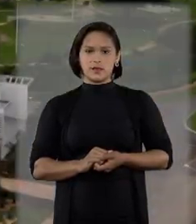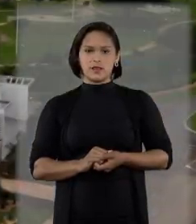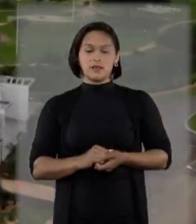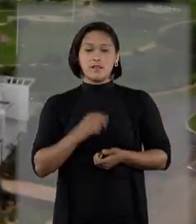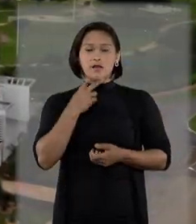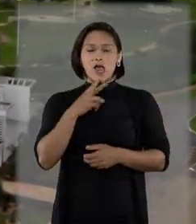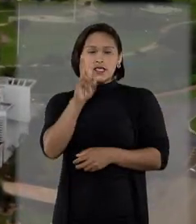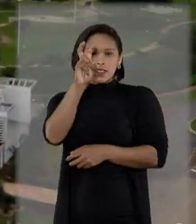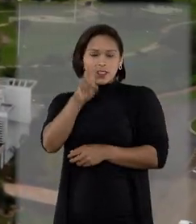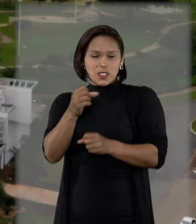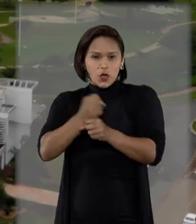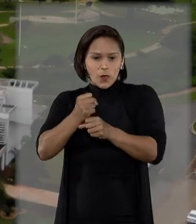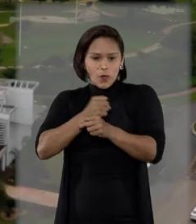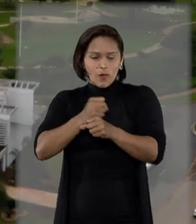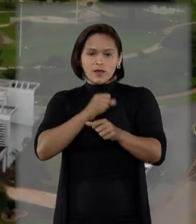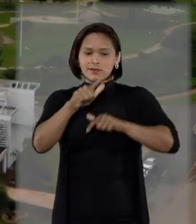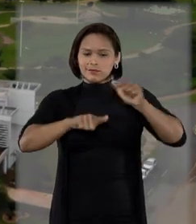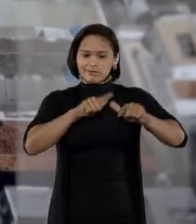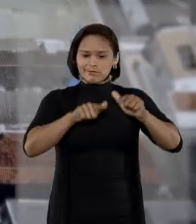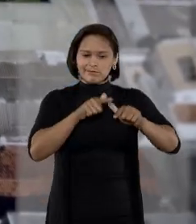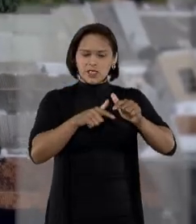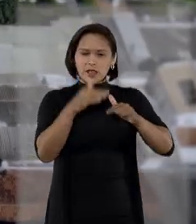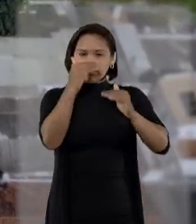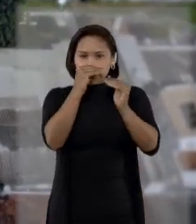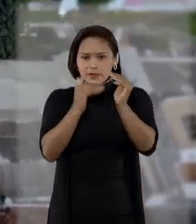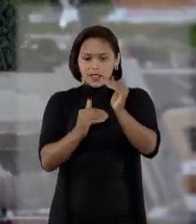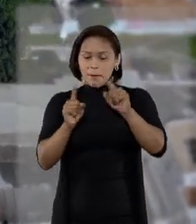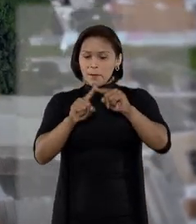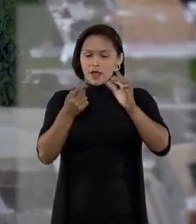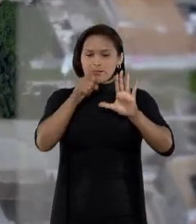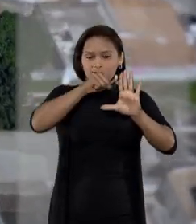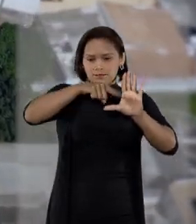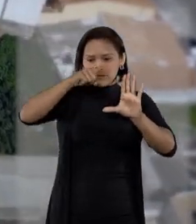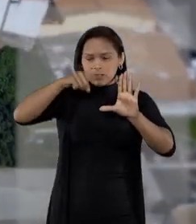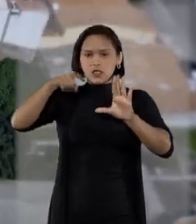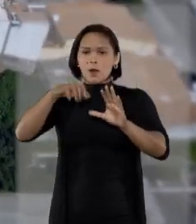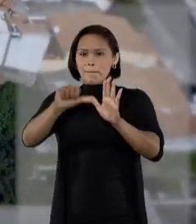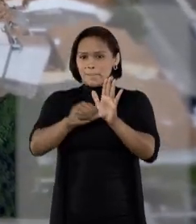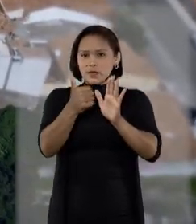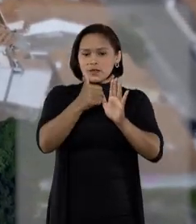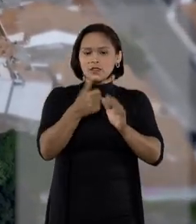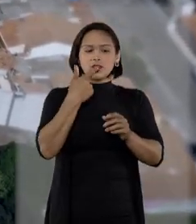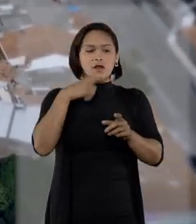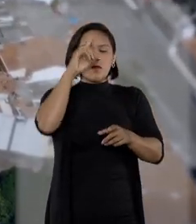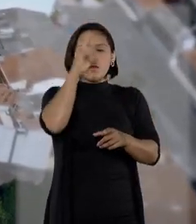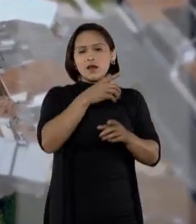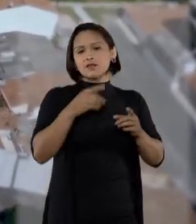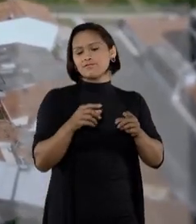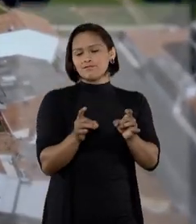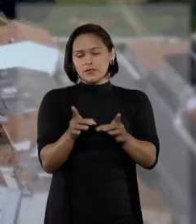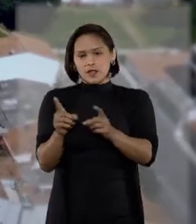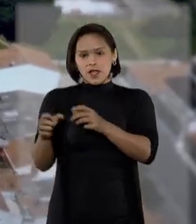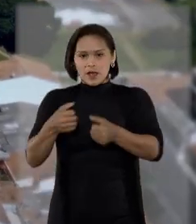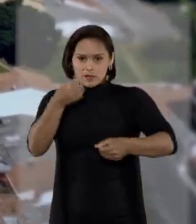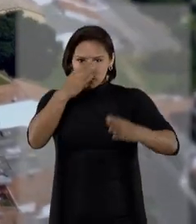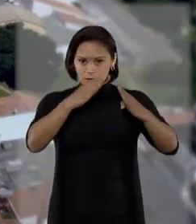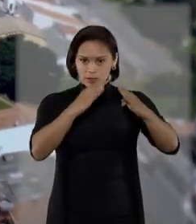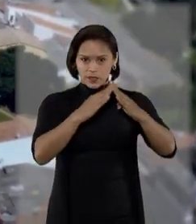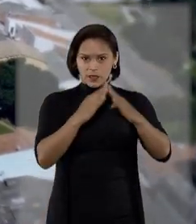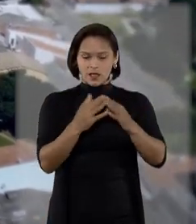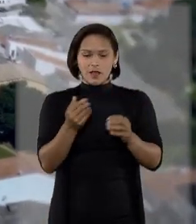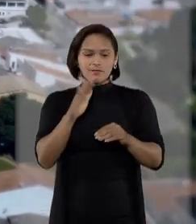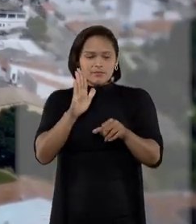Foram cinco anos operando em baixa, mas indicadores econômicos positivos apontam para o mercado imobiliário com